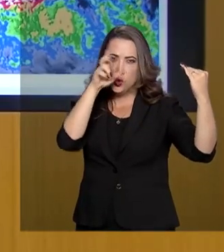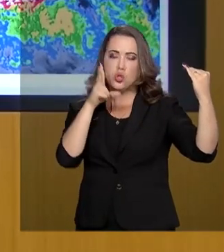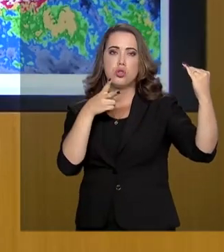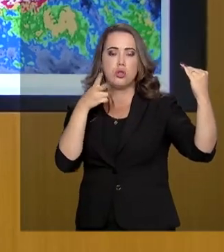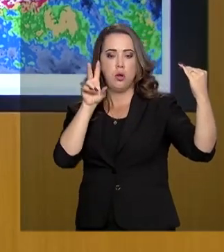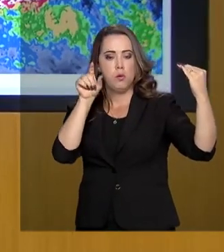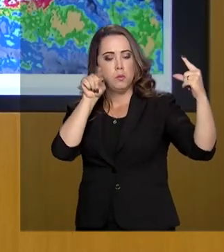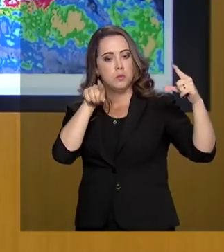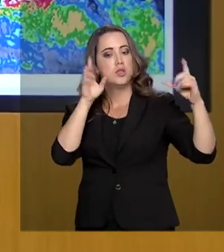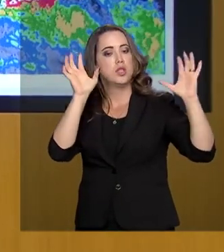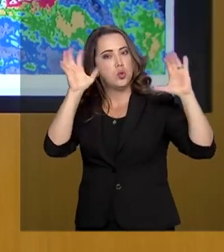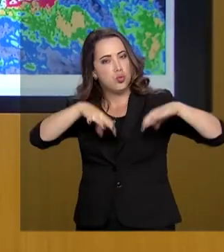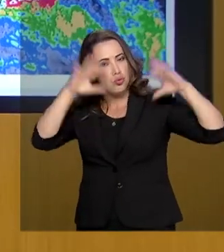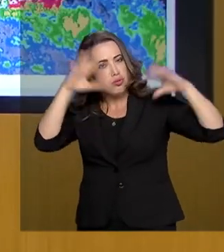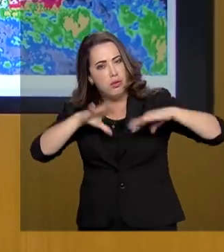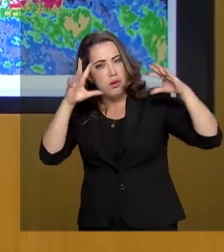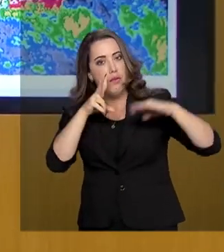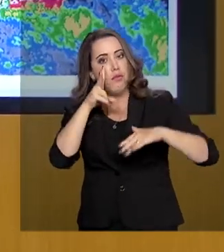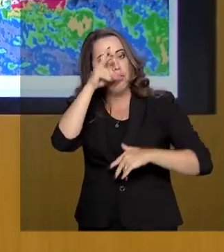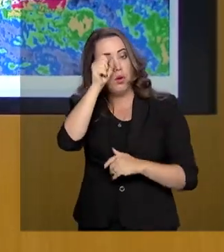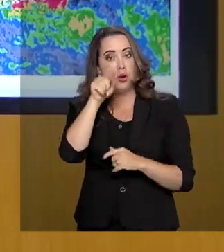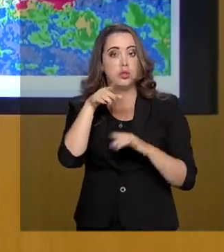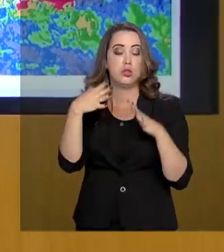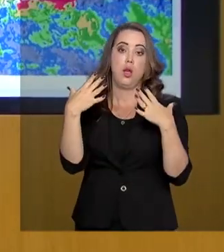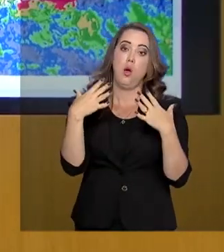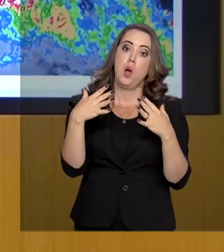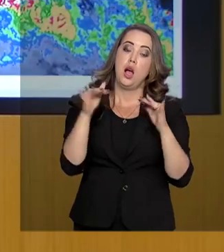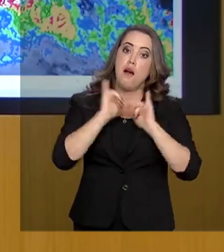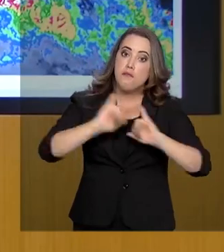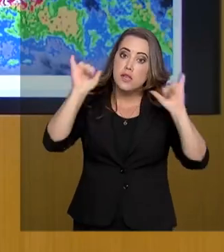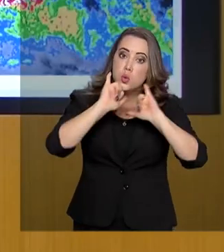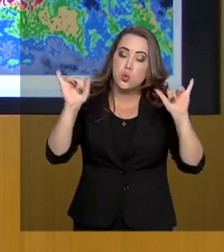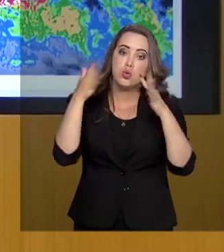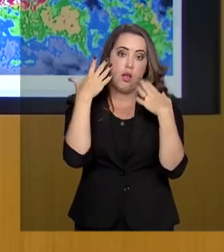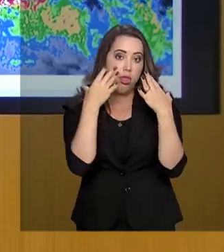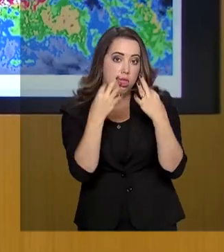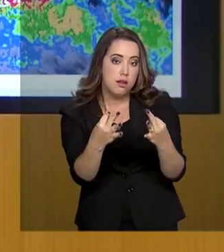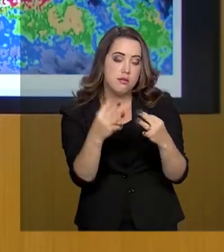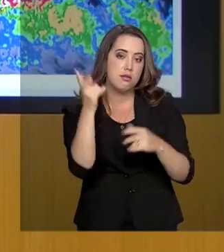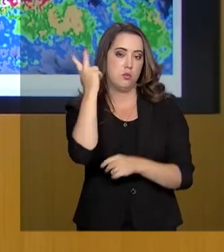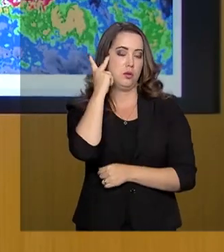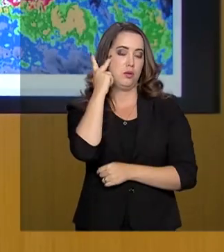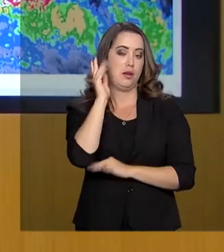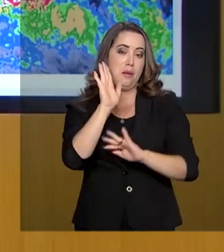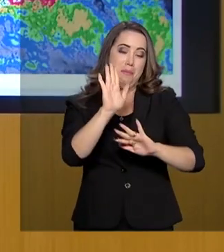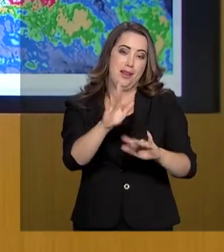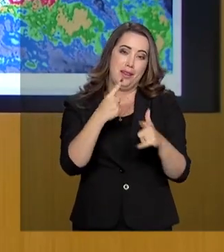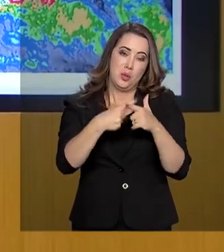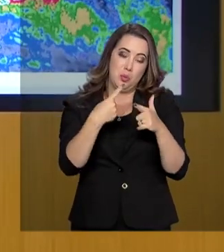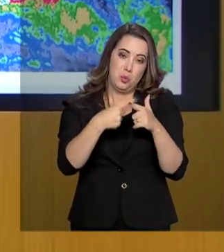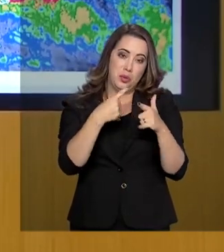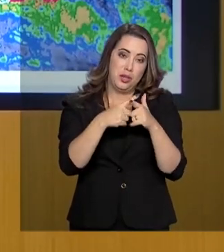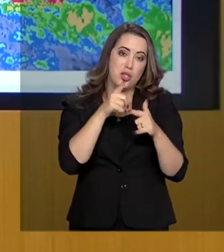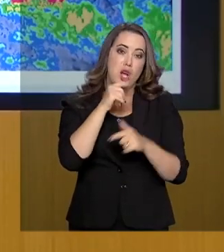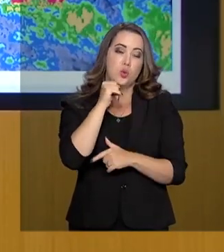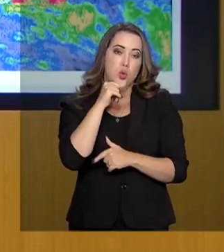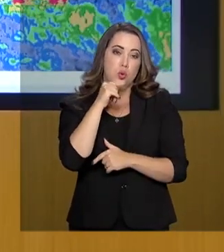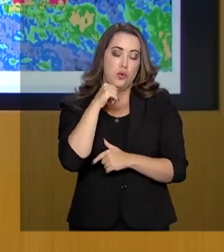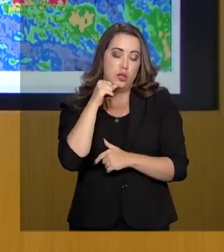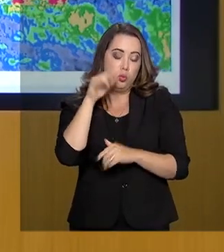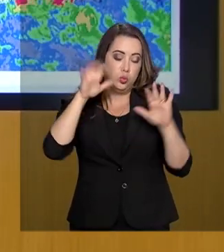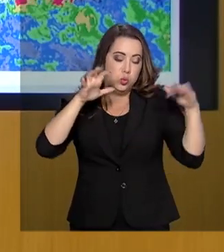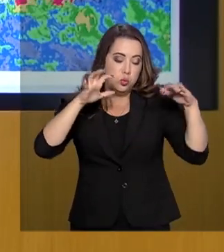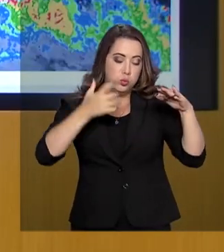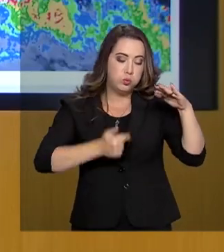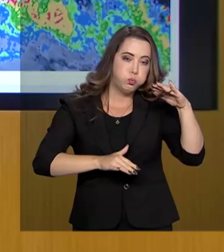de grande intensidade e ainda há alerta para São Paulo, mas em razão principalmente do acumulado de chuvas.